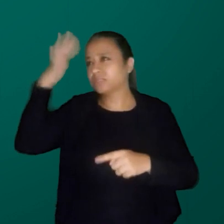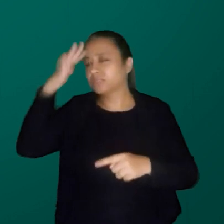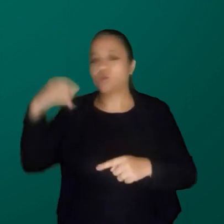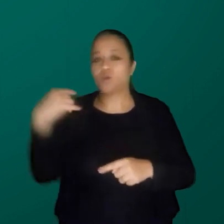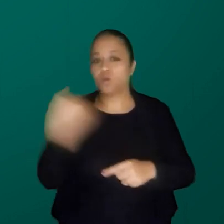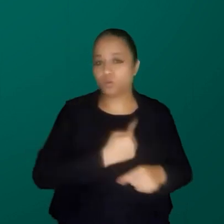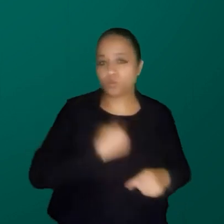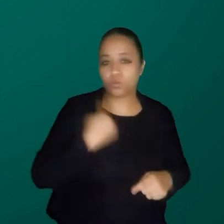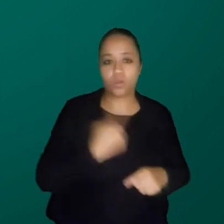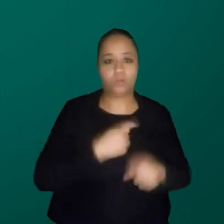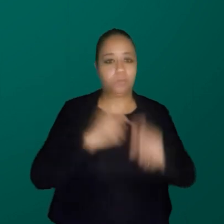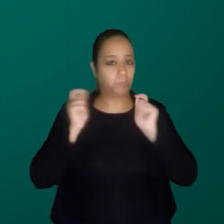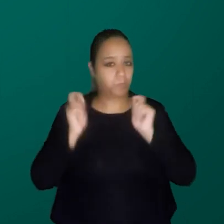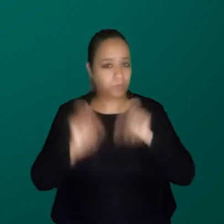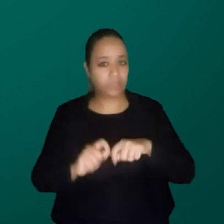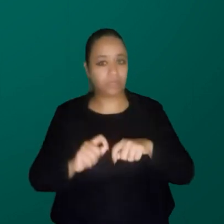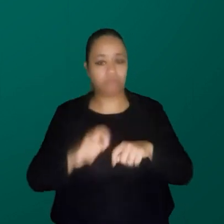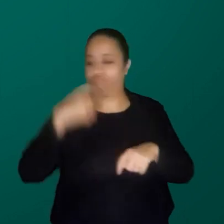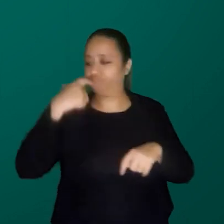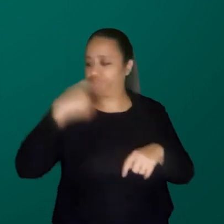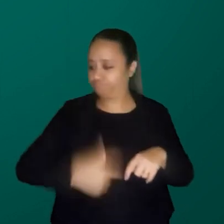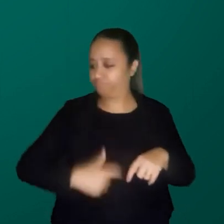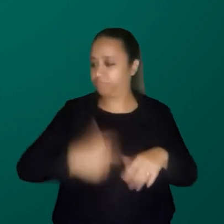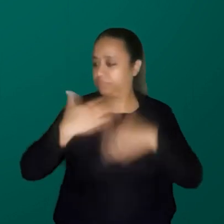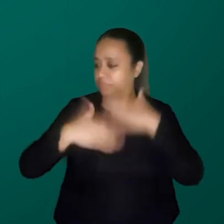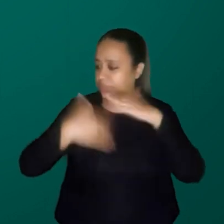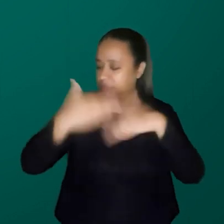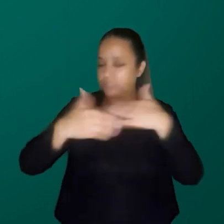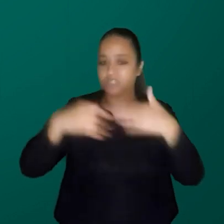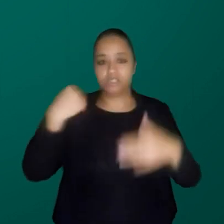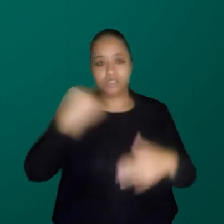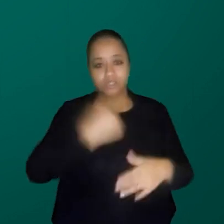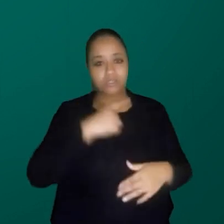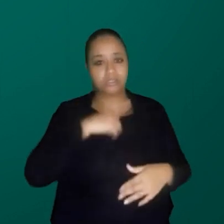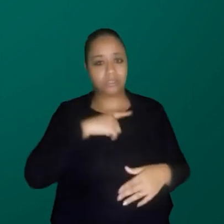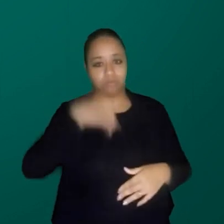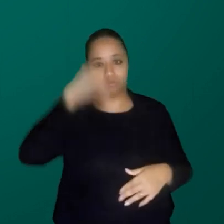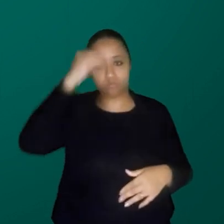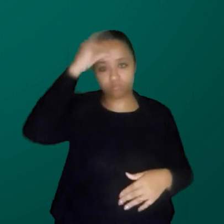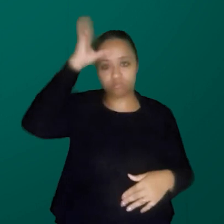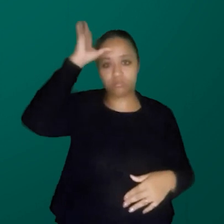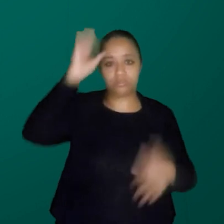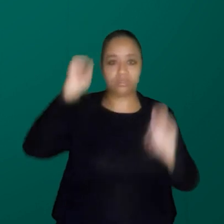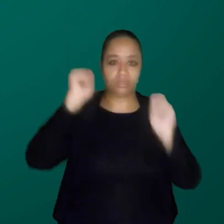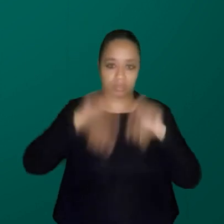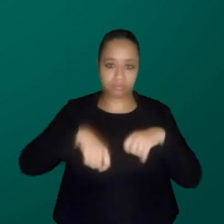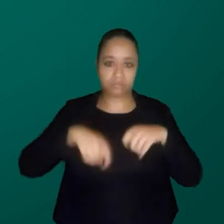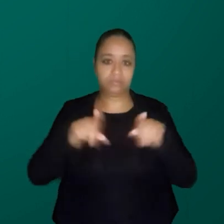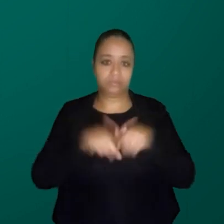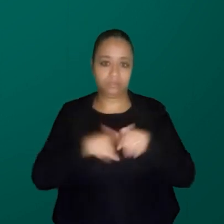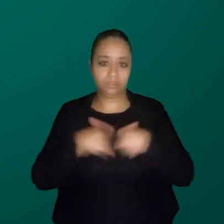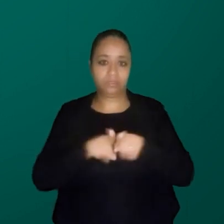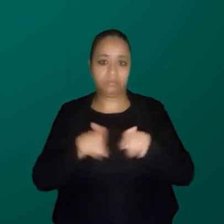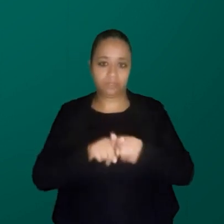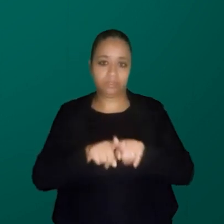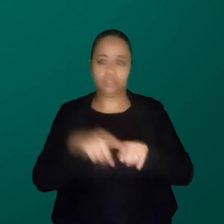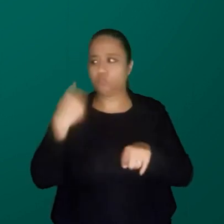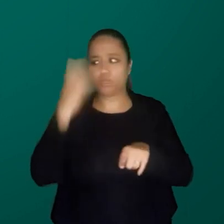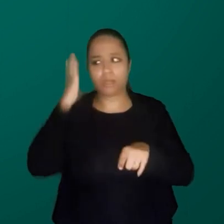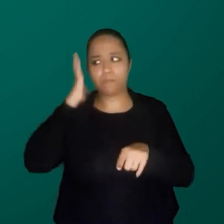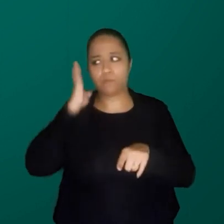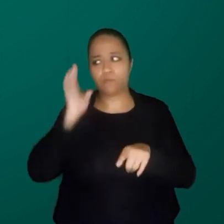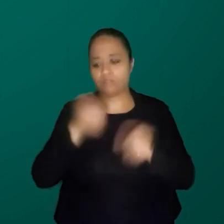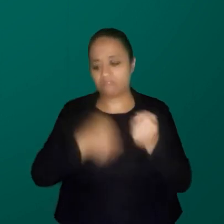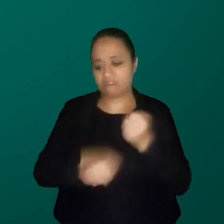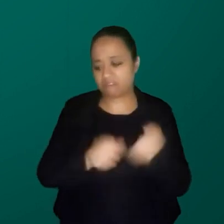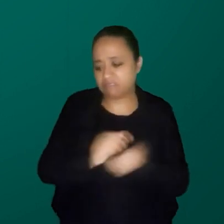podemos ser alguém, de que nós somos seres dotados, né? De conhecimento e de capacidade, que a gente não é burro e não nasceu para lavar roupa.